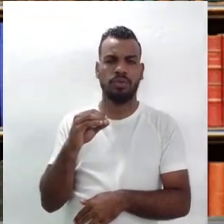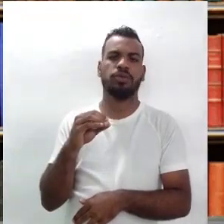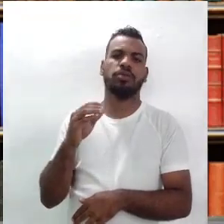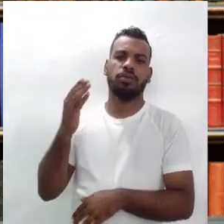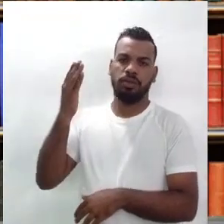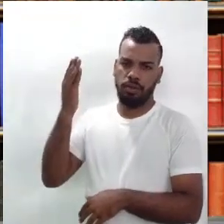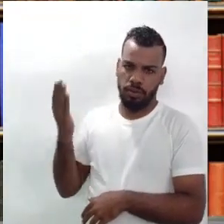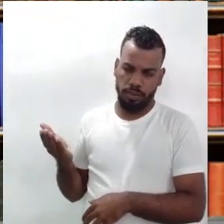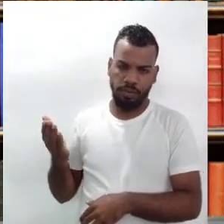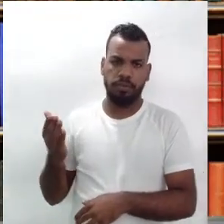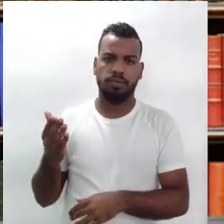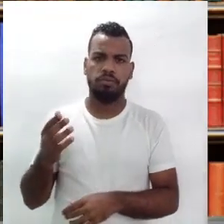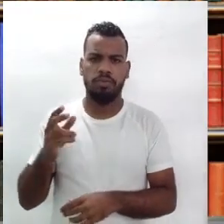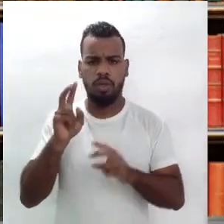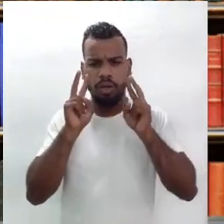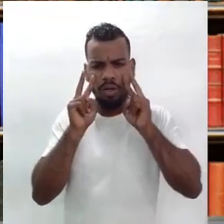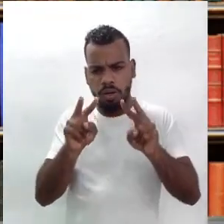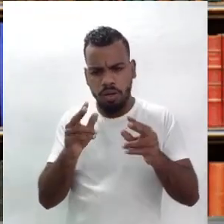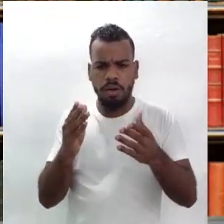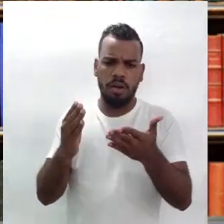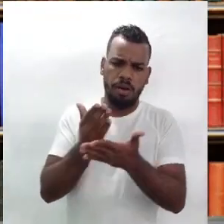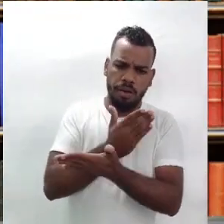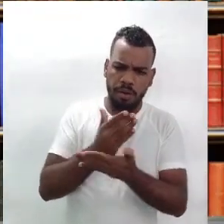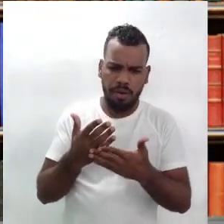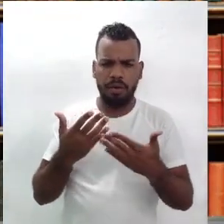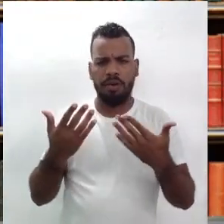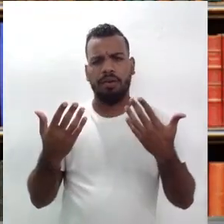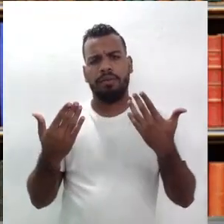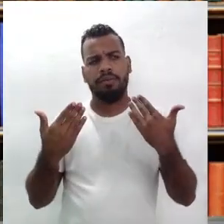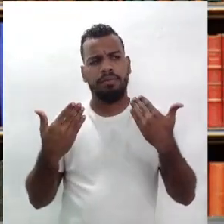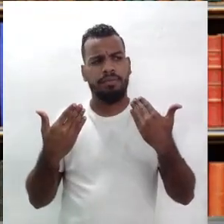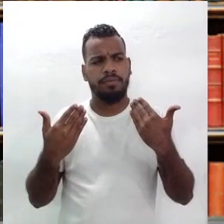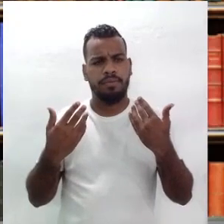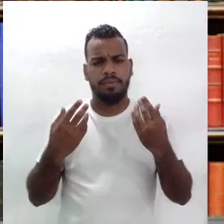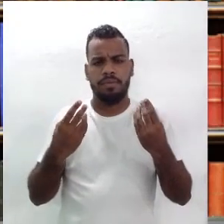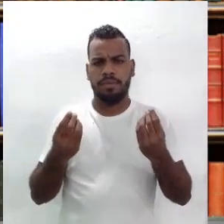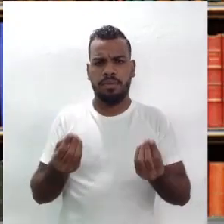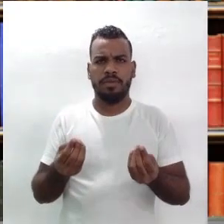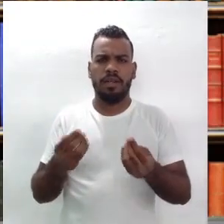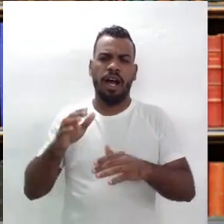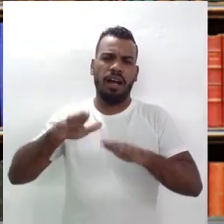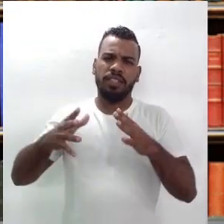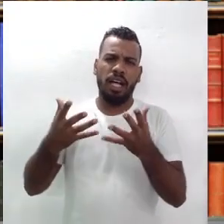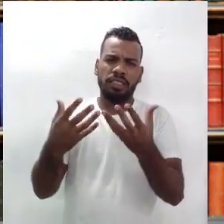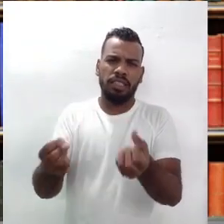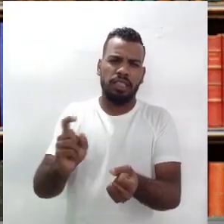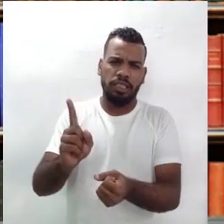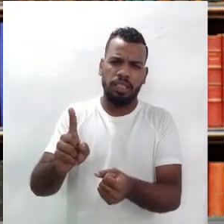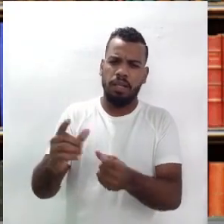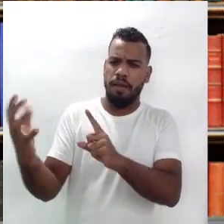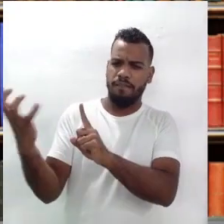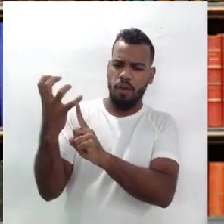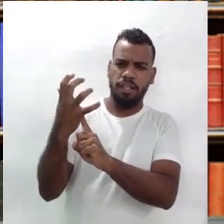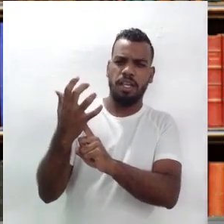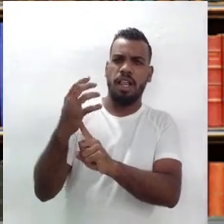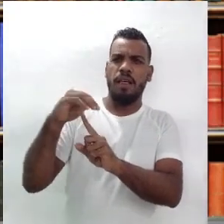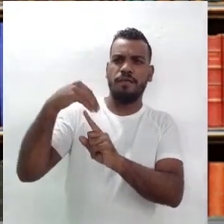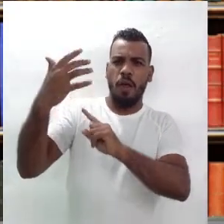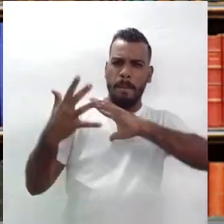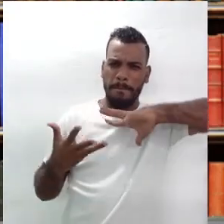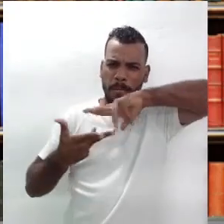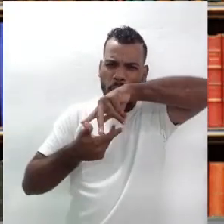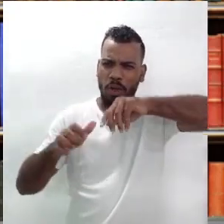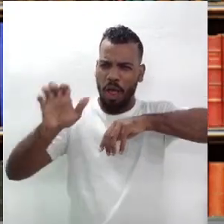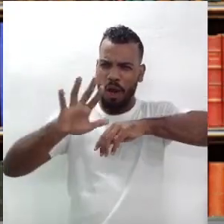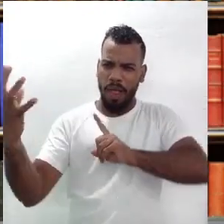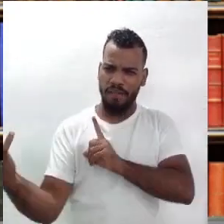por algum olhar, era até radical, porque ele recusava qualquer influência externa